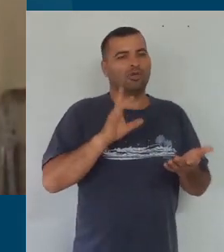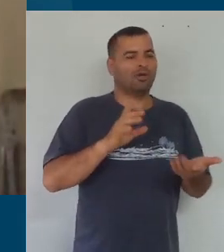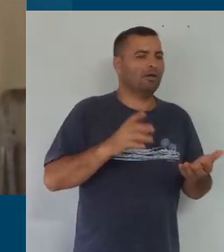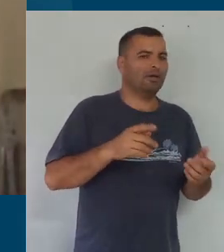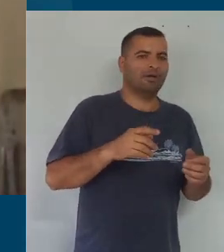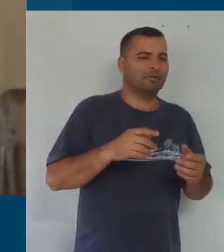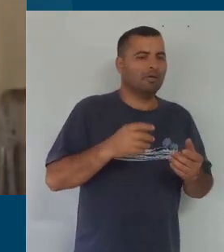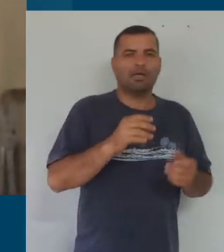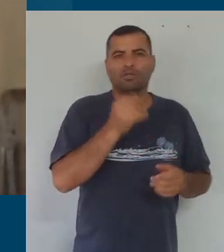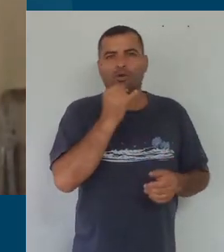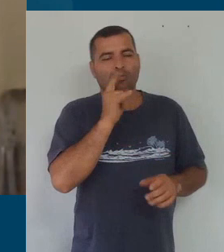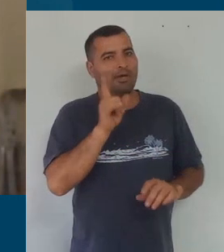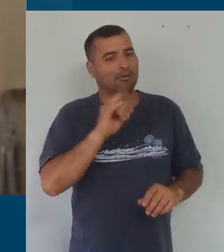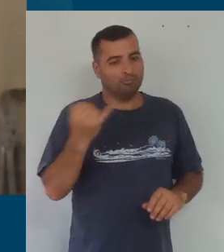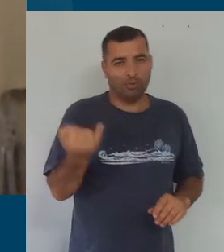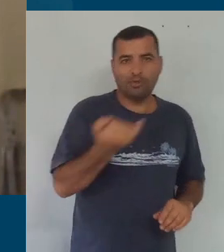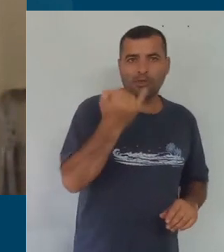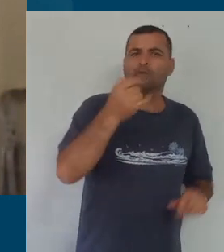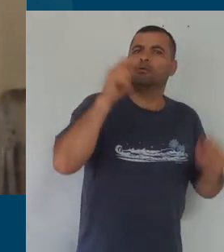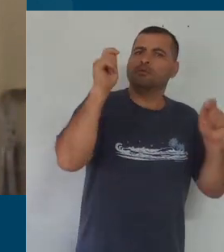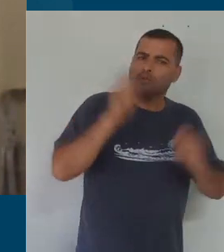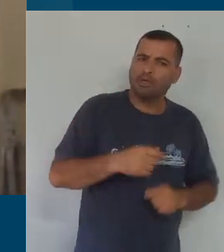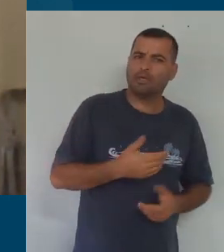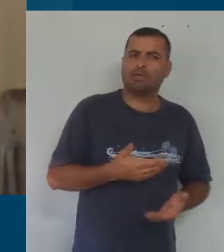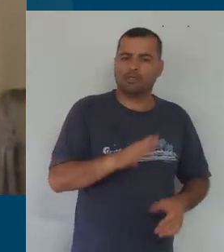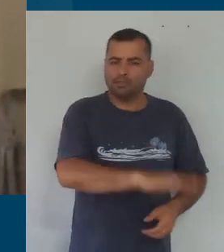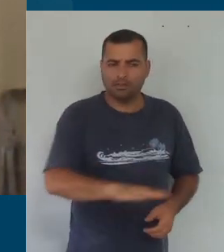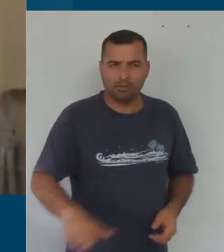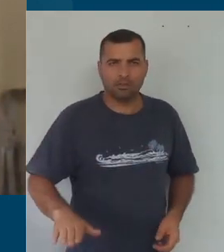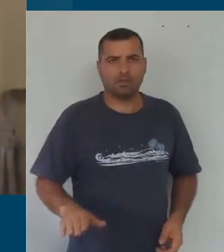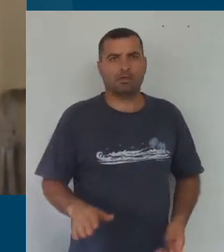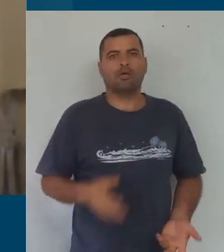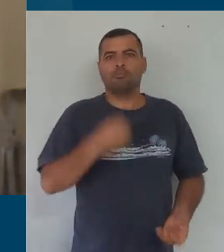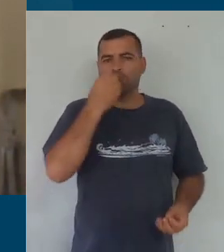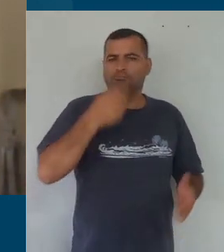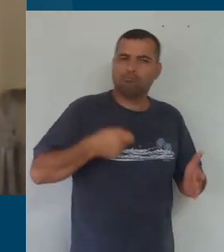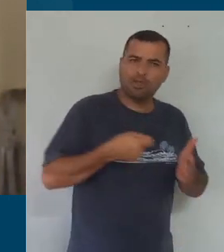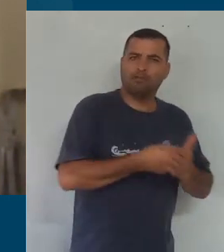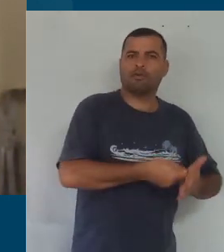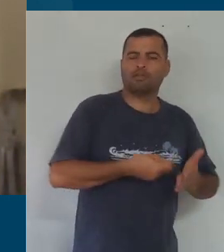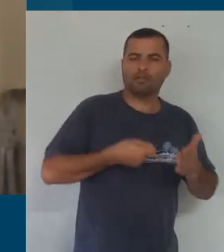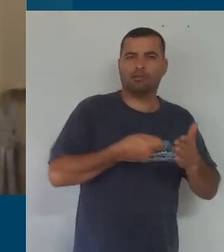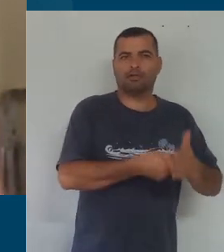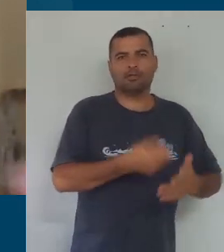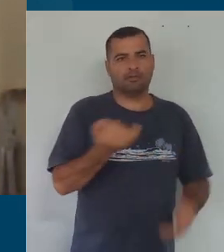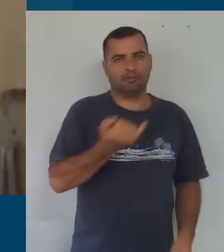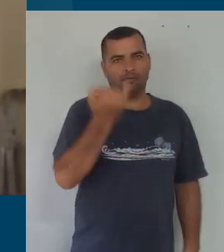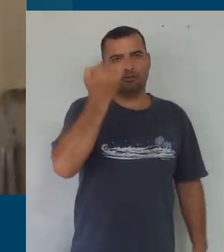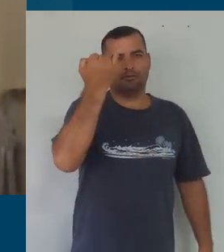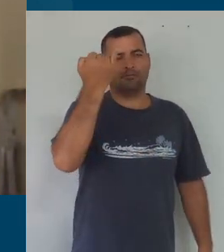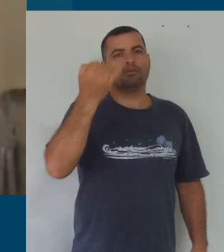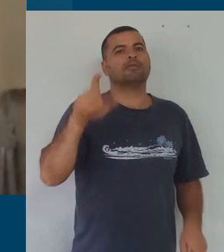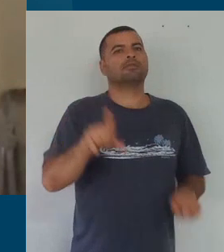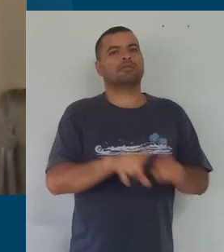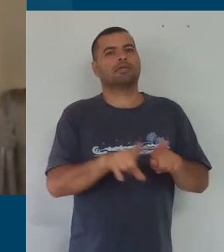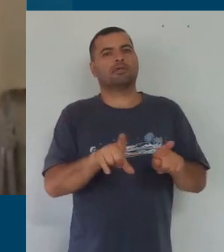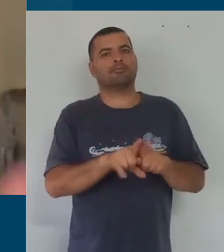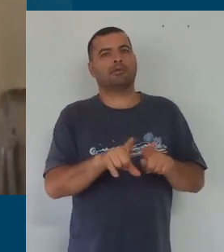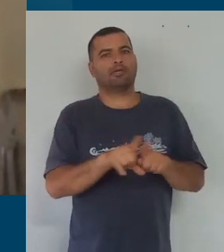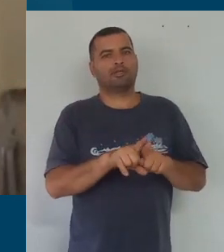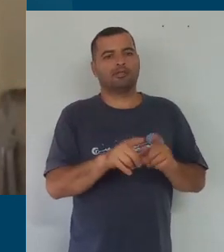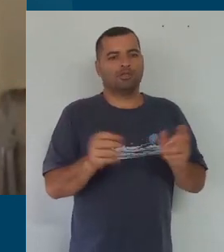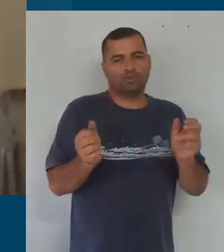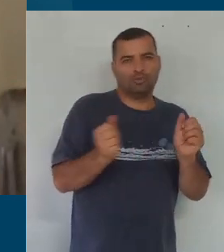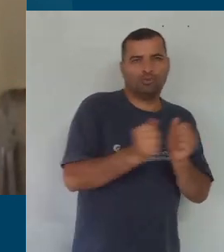garante uma concepção de infância, isso é o mais importante, e garante, insere muitos pequenos,